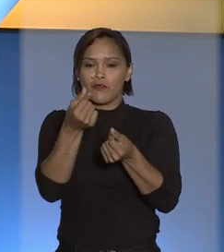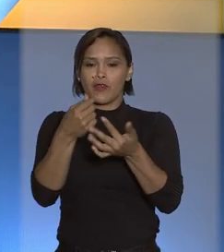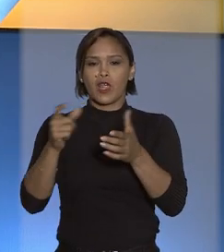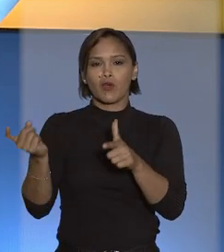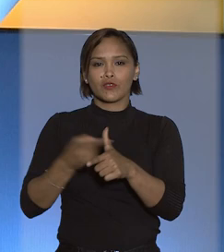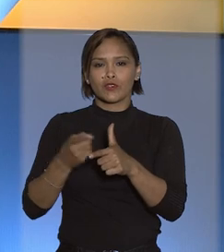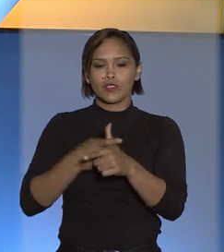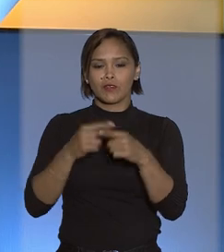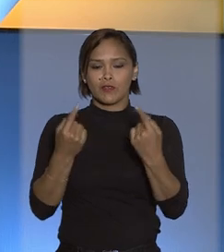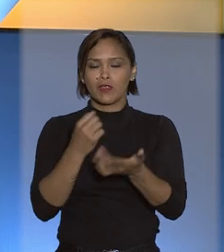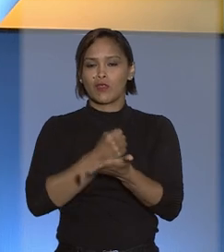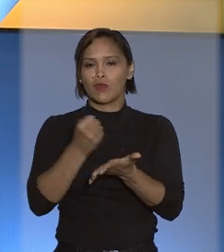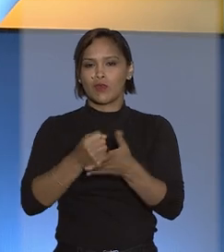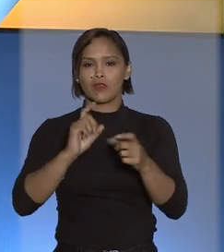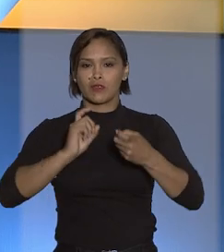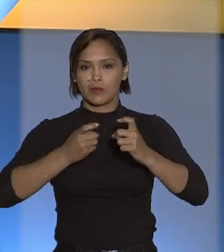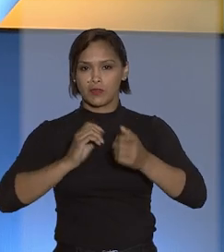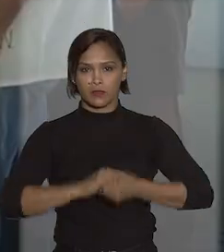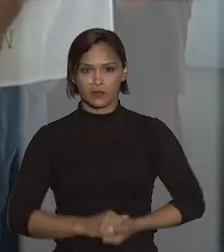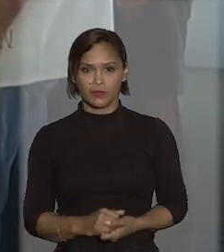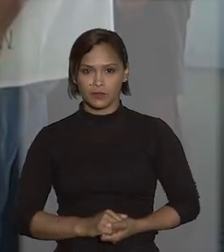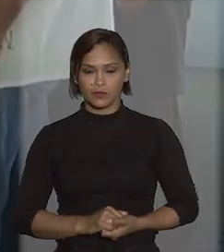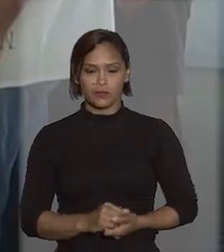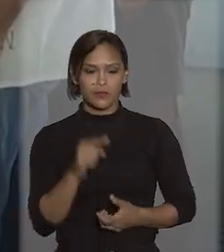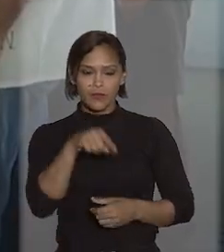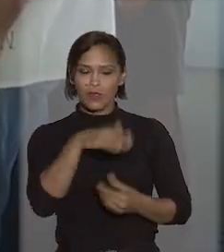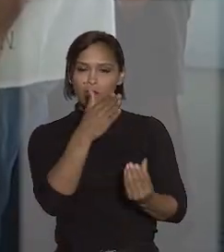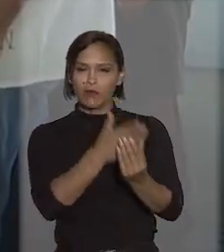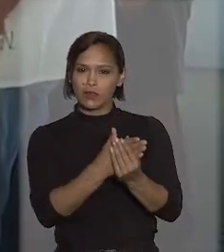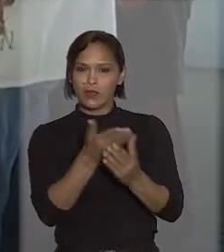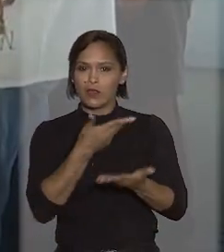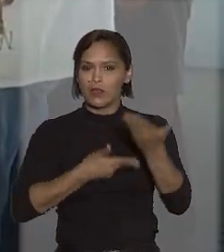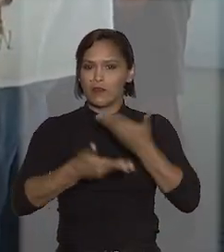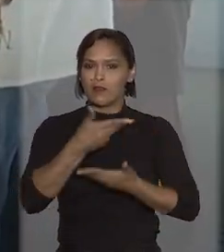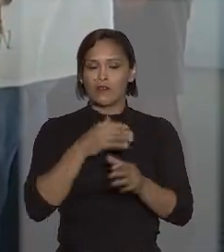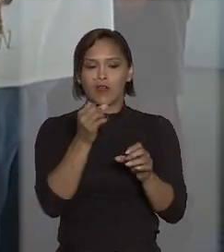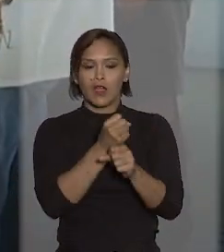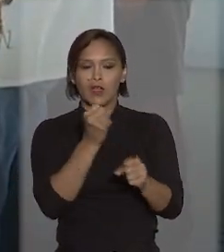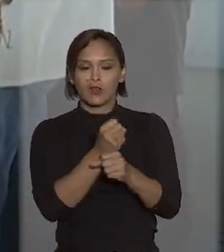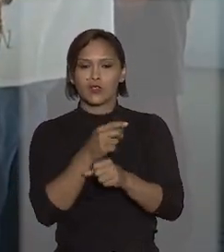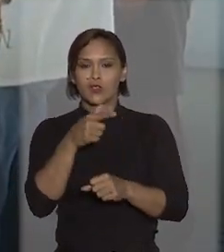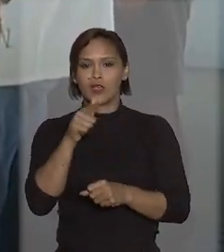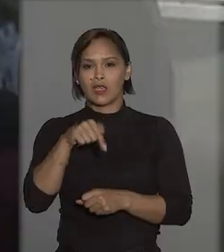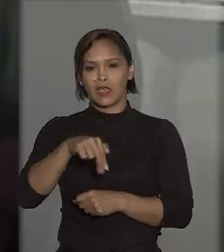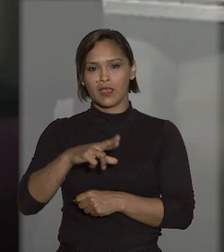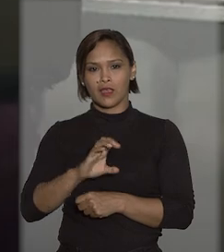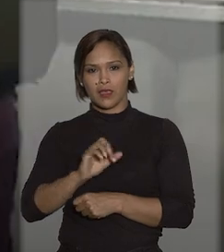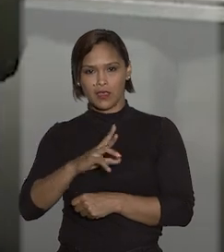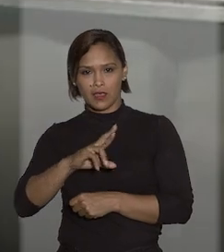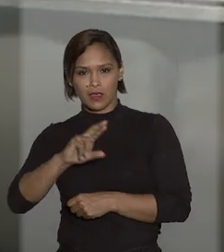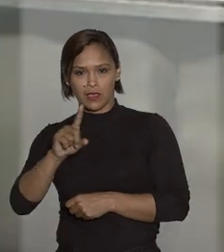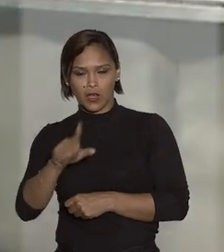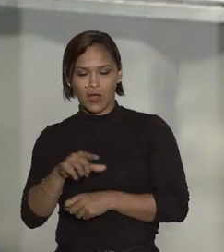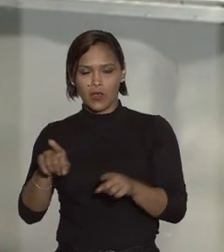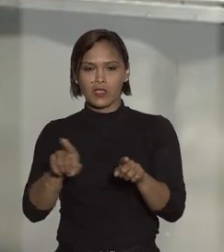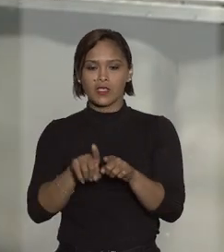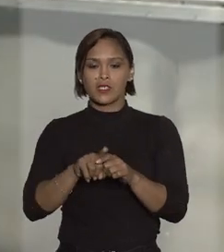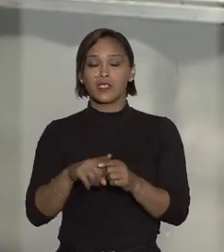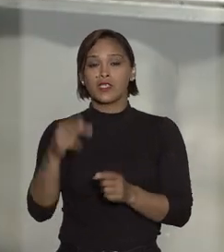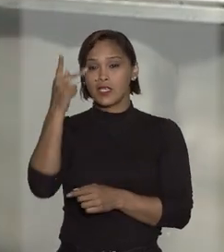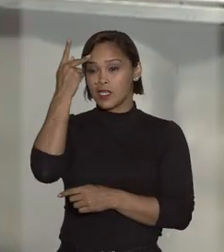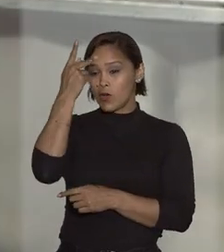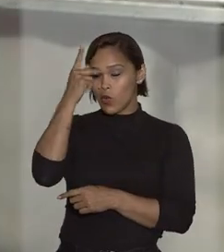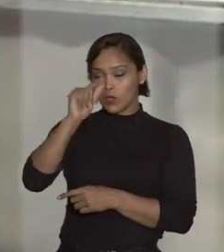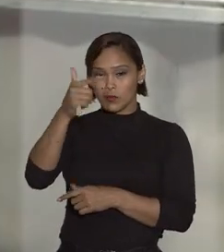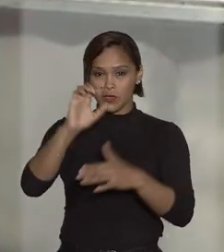alteração do contrato administrativo. O caso julgado envolveu a construtora Queiroz Galvão e a Companhia Paulista de Trens